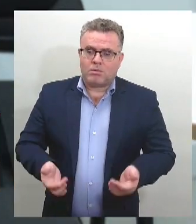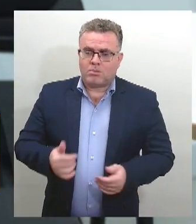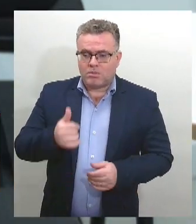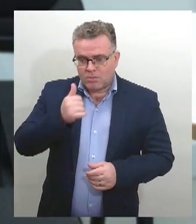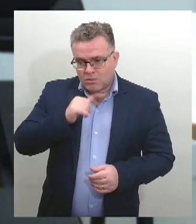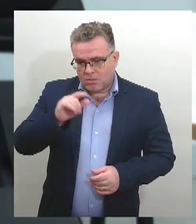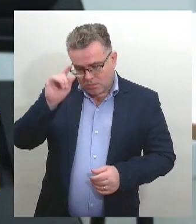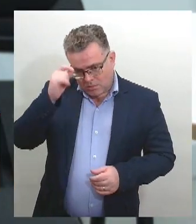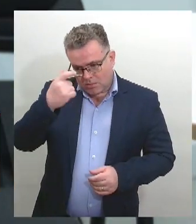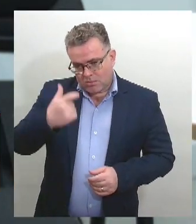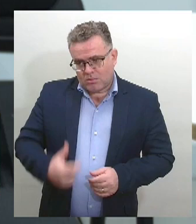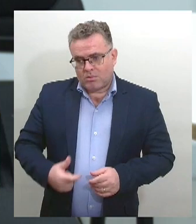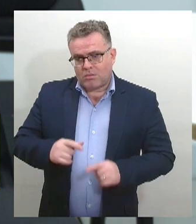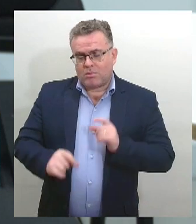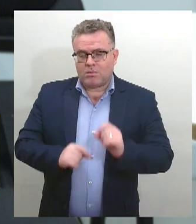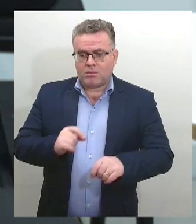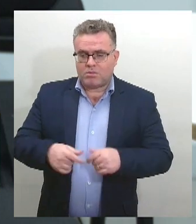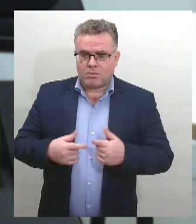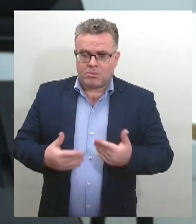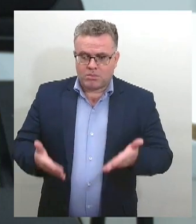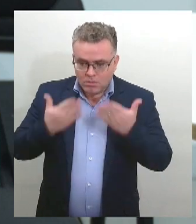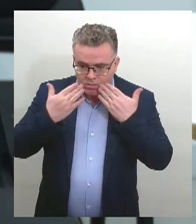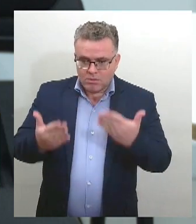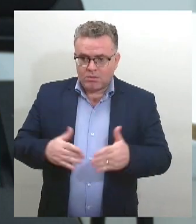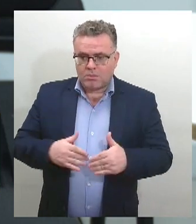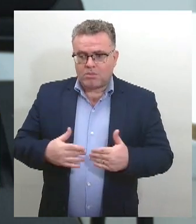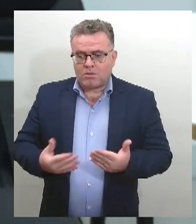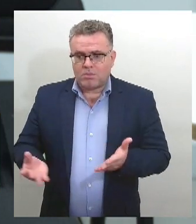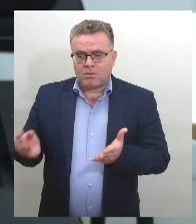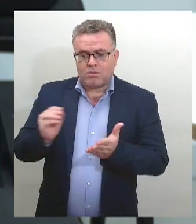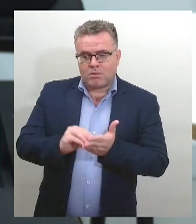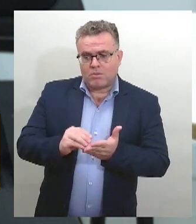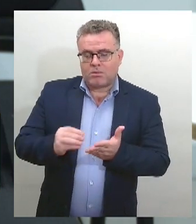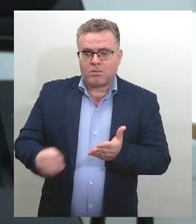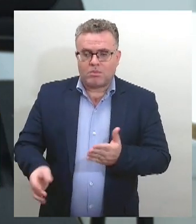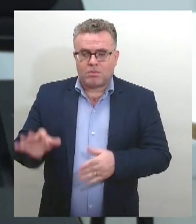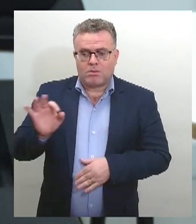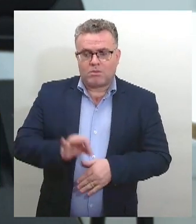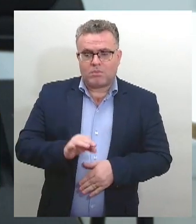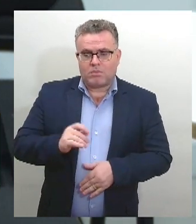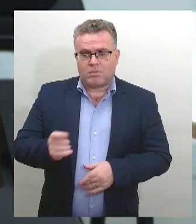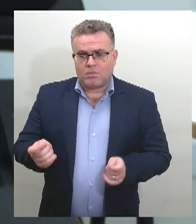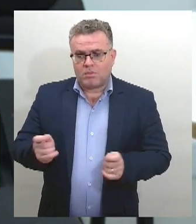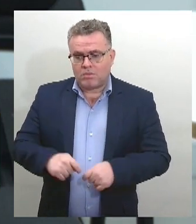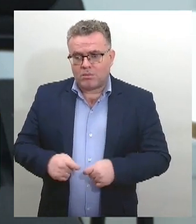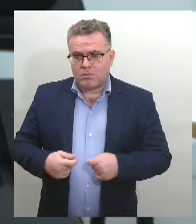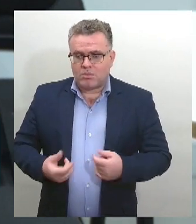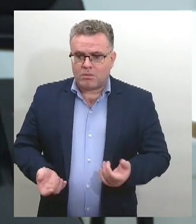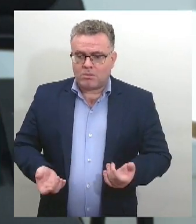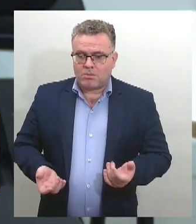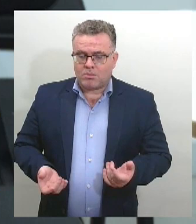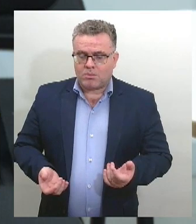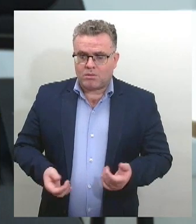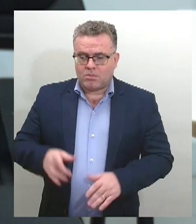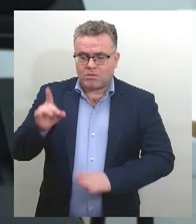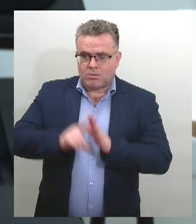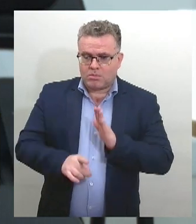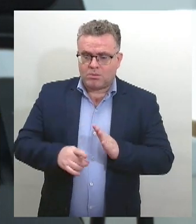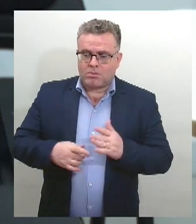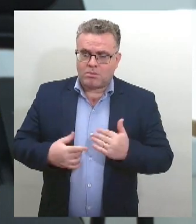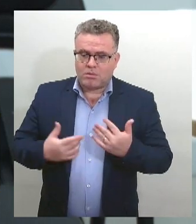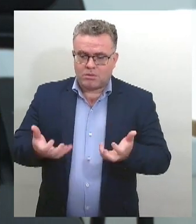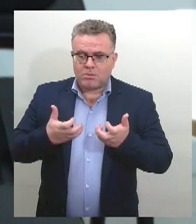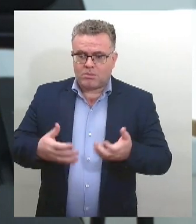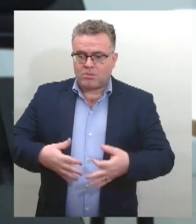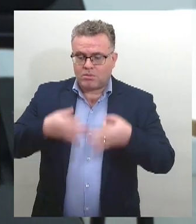certo? E, diante disso, eu resolvi optar por cotas. Porque, assim, é um direito. Então, nada mais justo do que